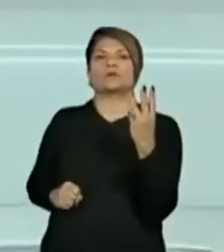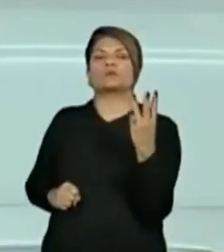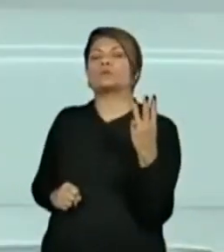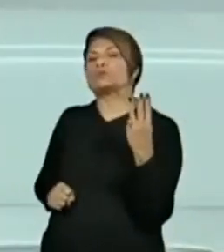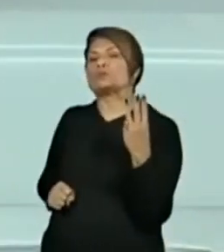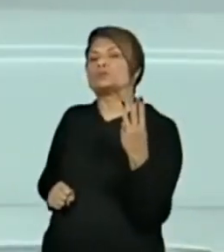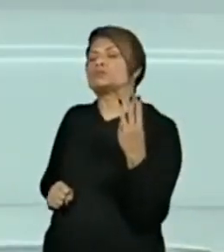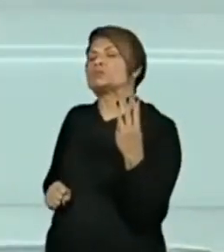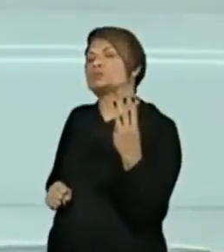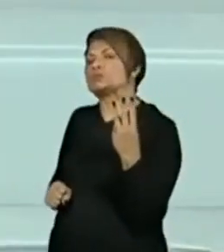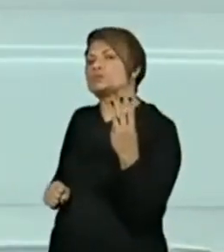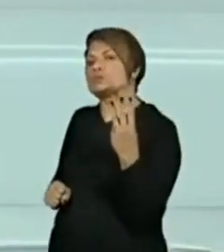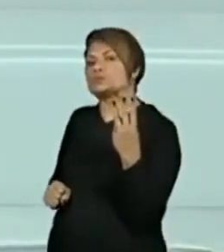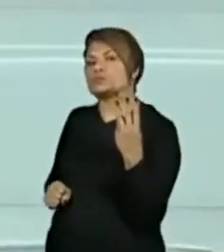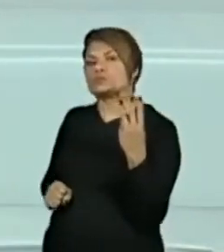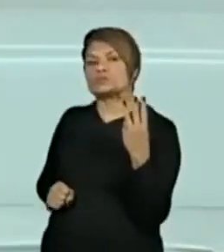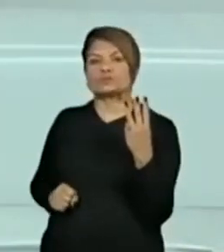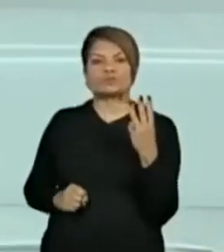Aqui.